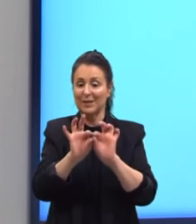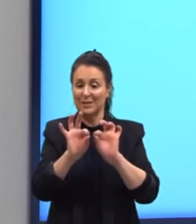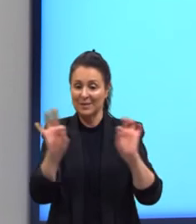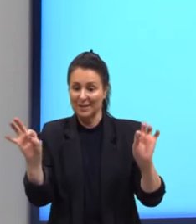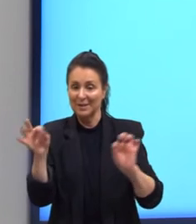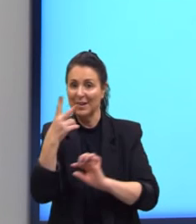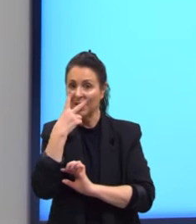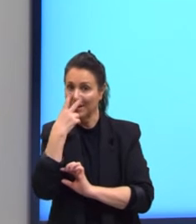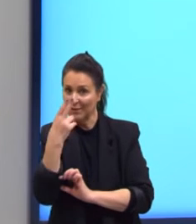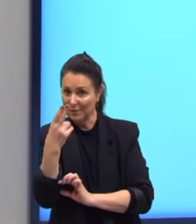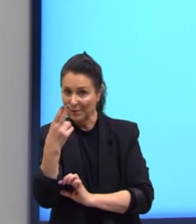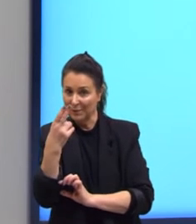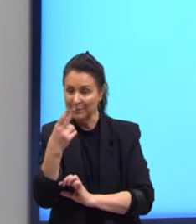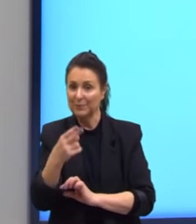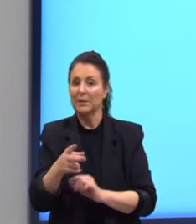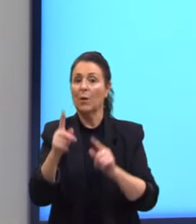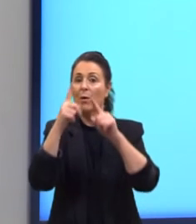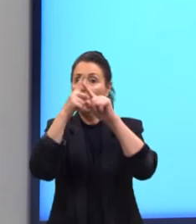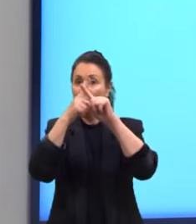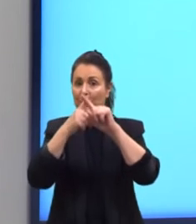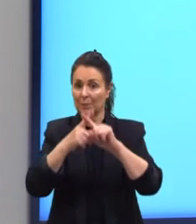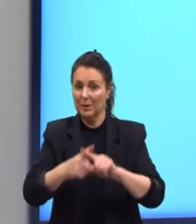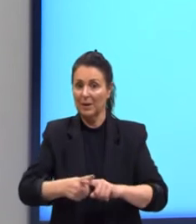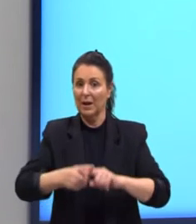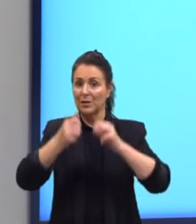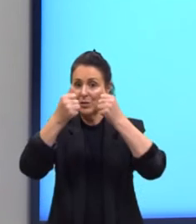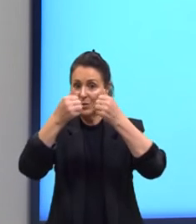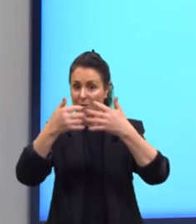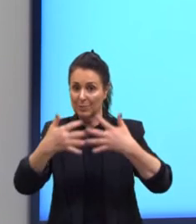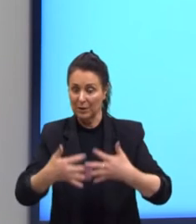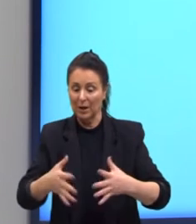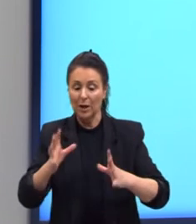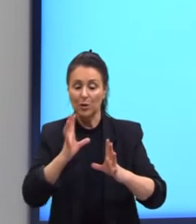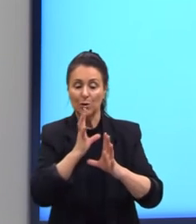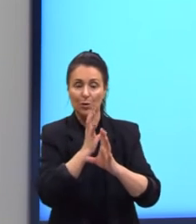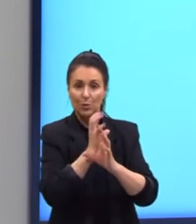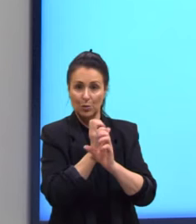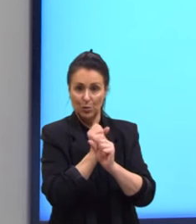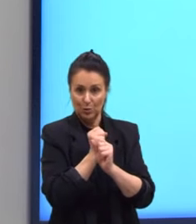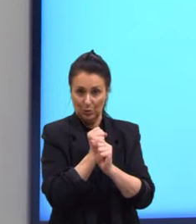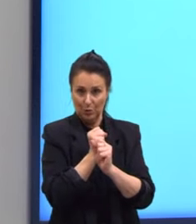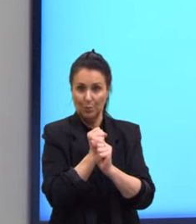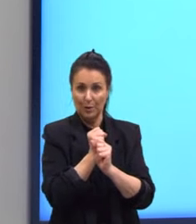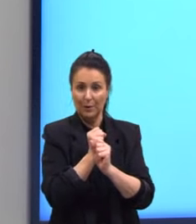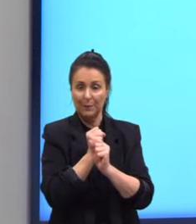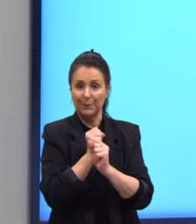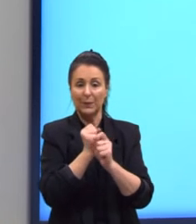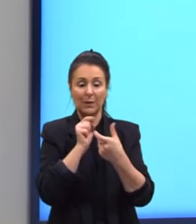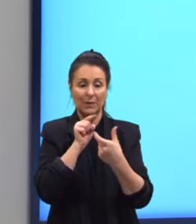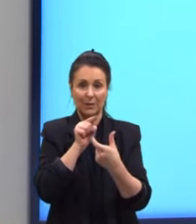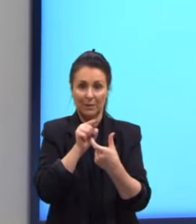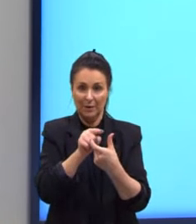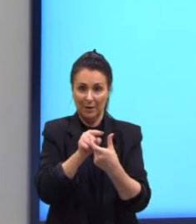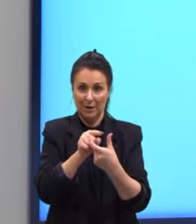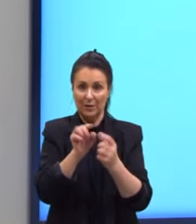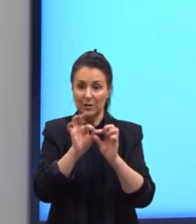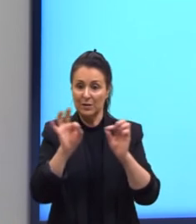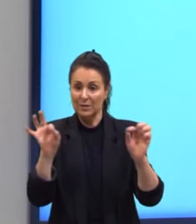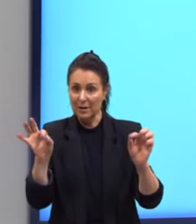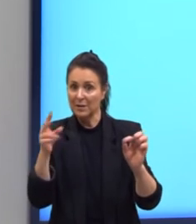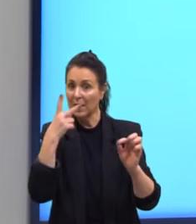Então a propriedade diz o seguinte que se nós somarmos termos equidistantes dos extremos